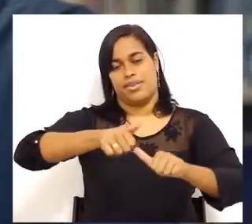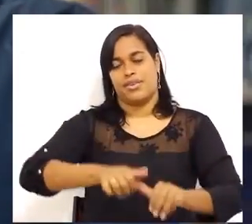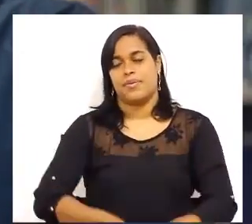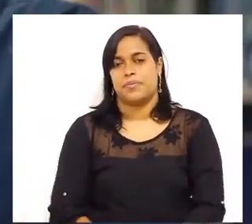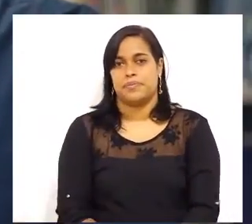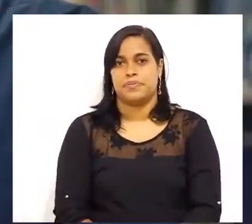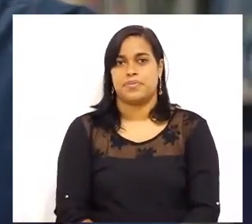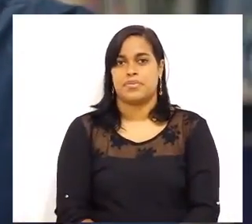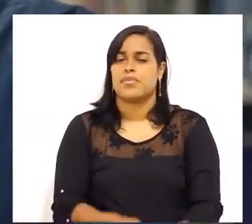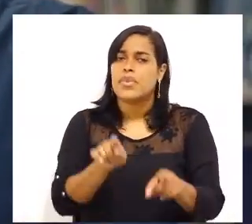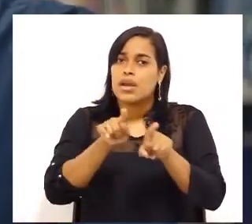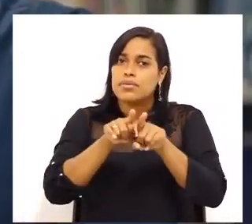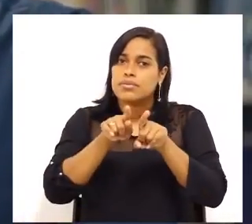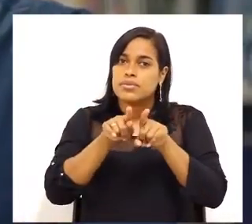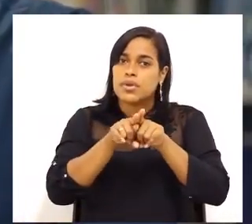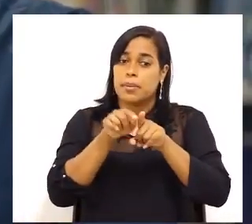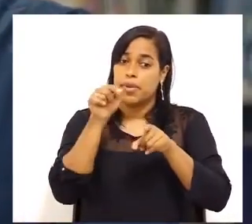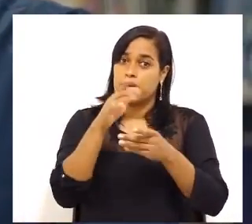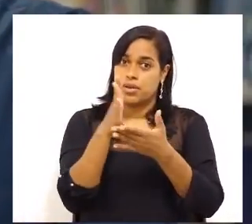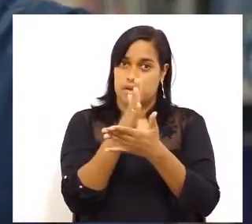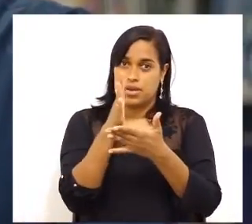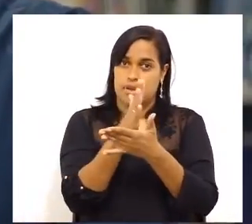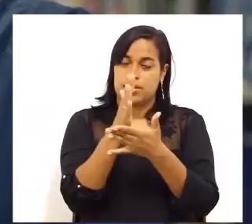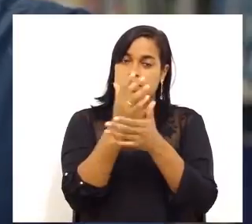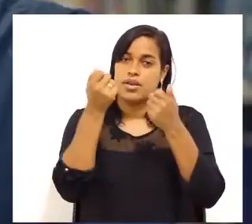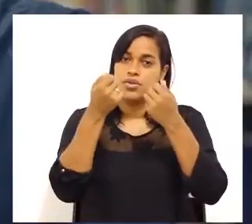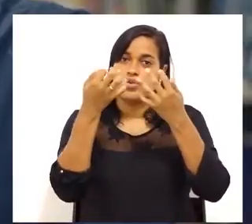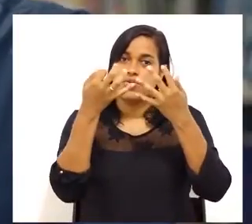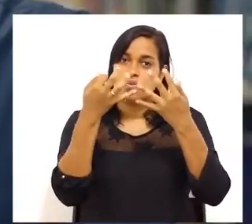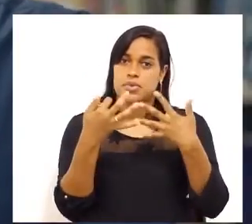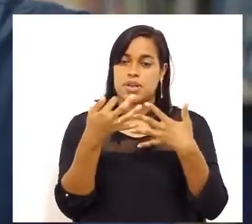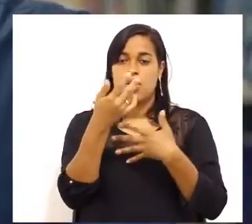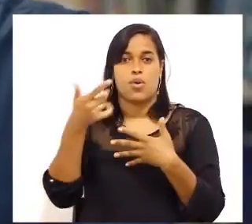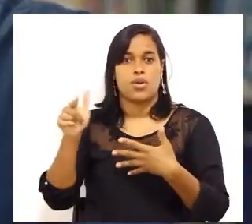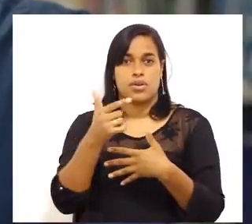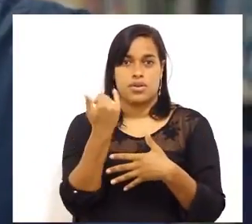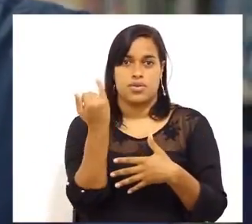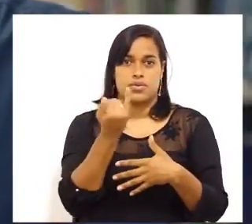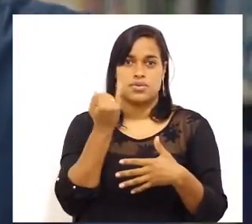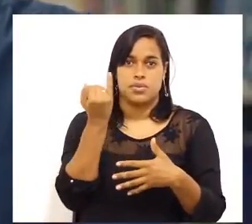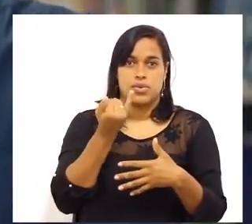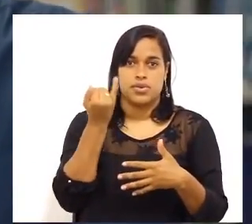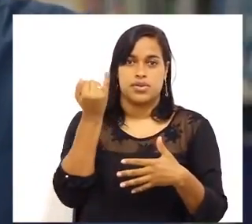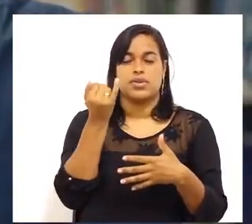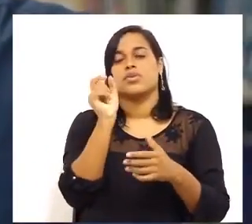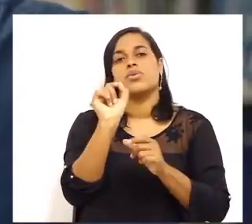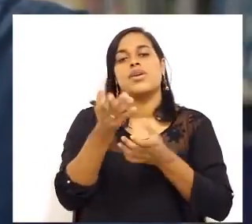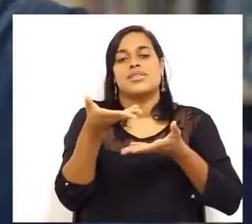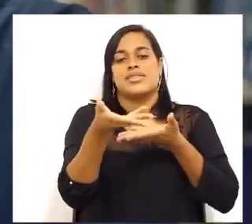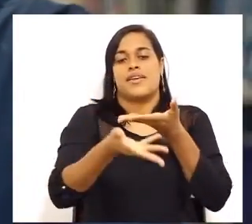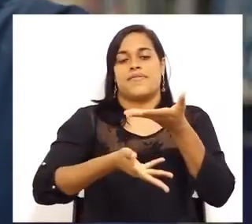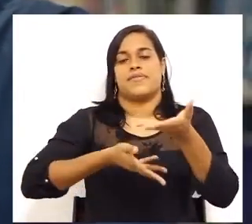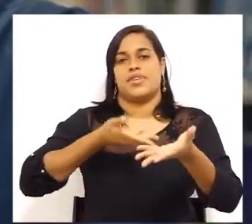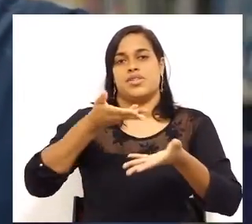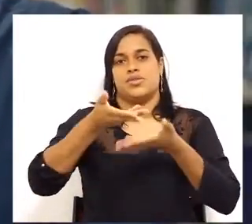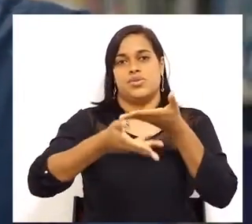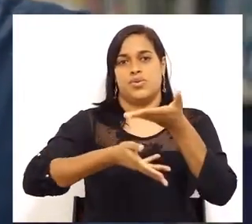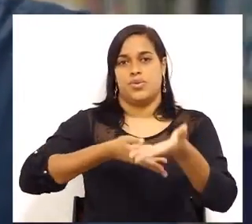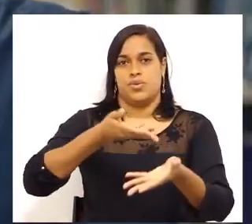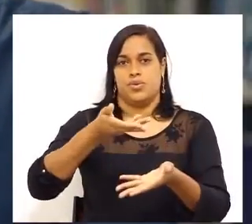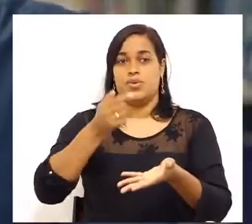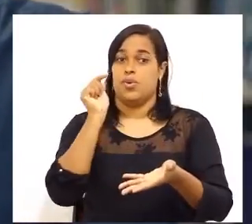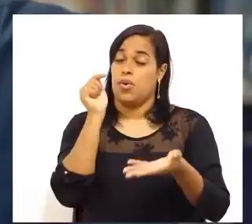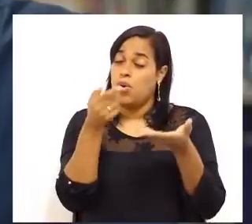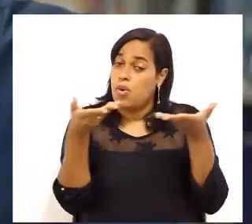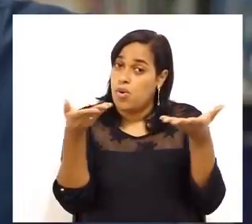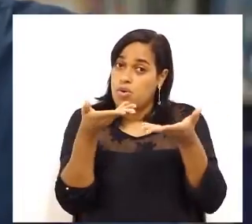Na sequência, o nosso caderno traz um tópico extremamente importante. Trata sobre os serviços. Para vocês terem uma ideia, hoje os